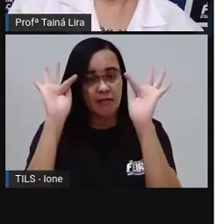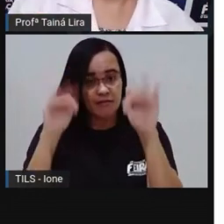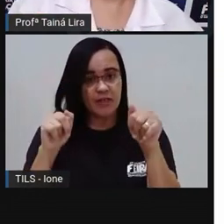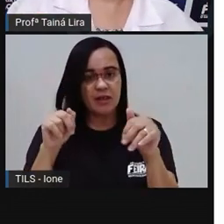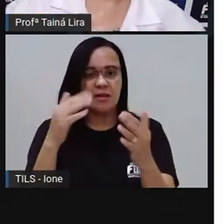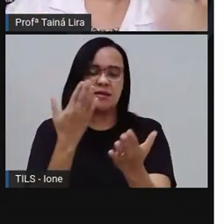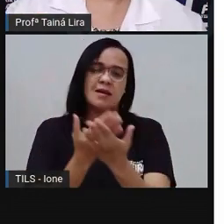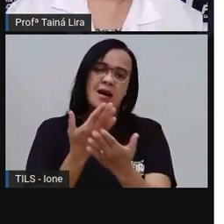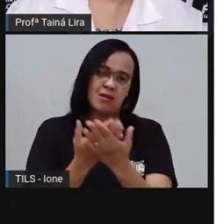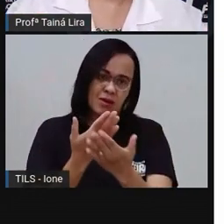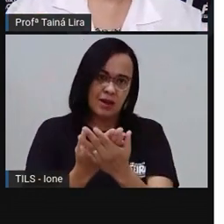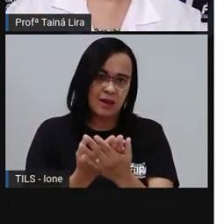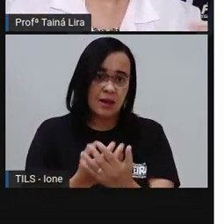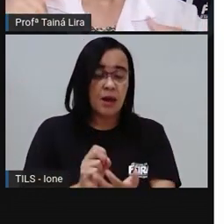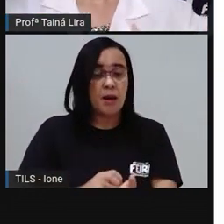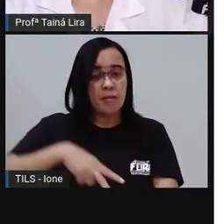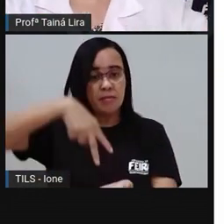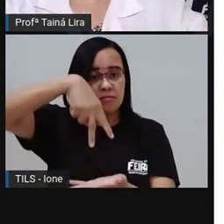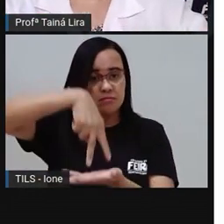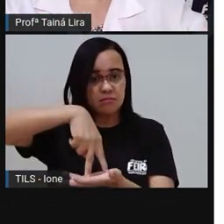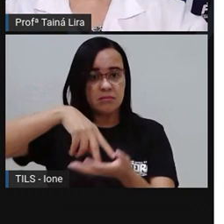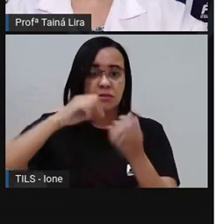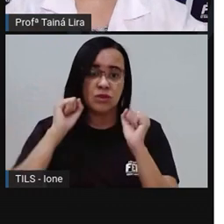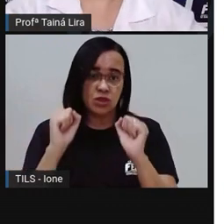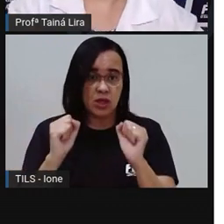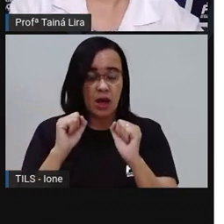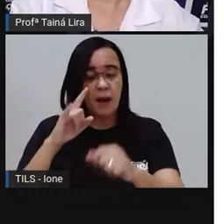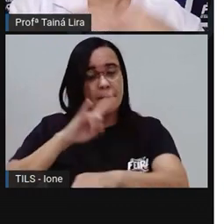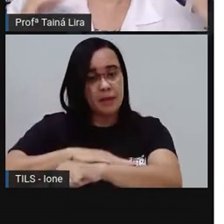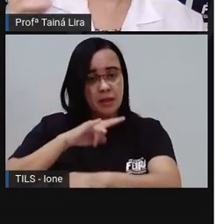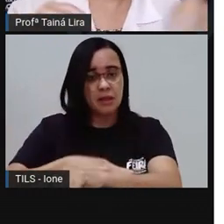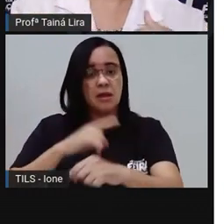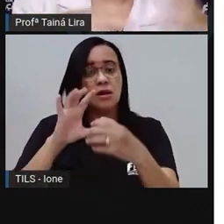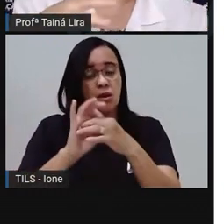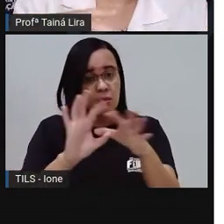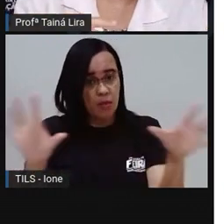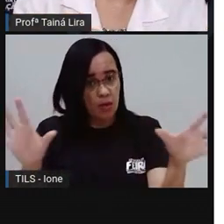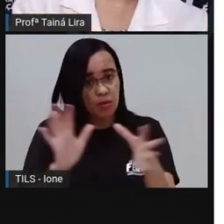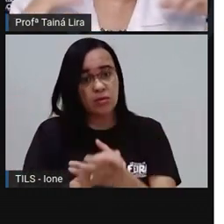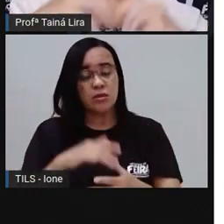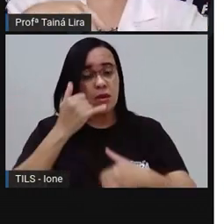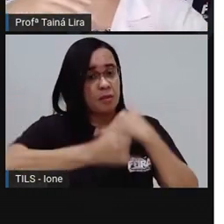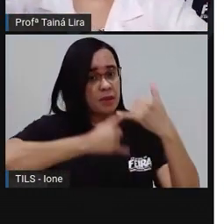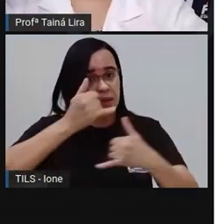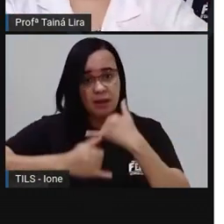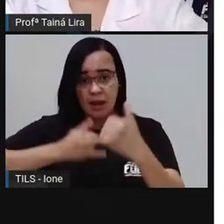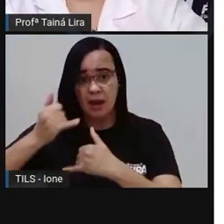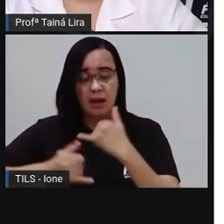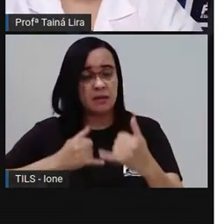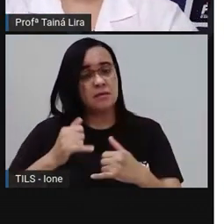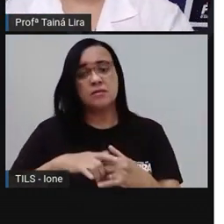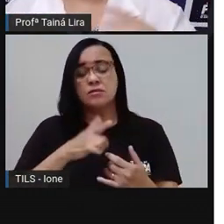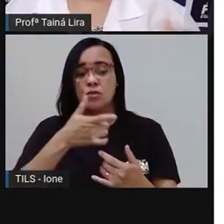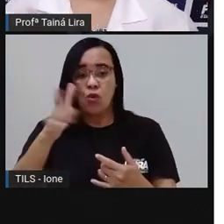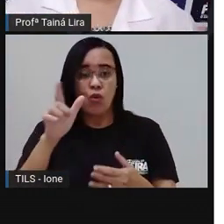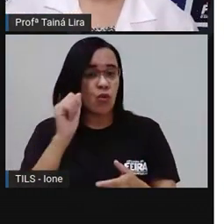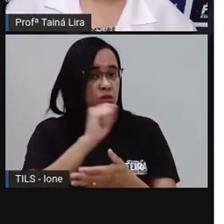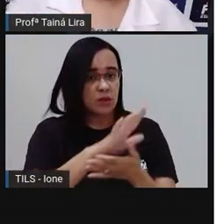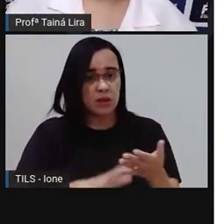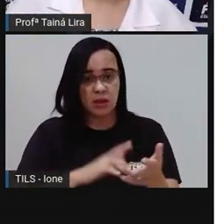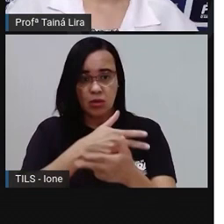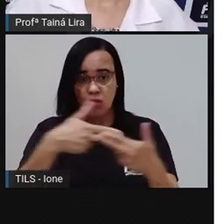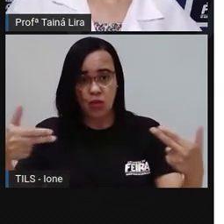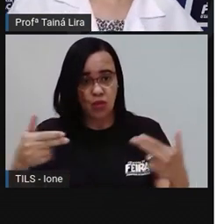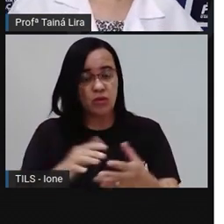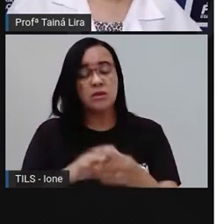aula já acabou Já posso levantar Já posso ir ao banheiro Não é verdade? Já posso brincar Já posso fazer Uma outra atividade Que eu tenho para